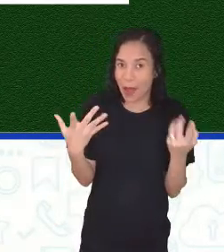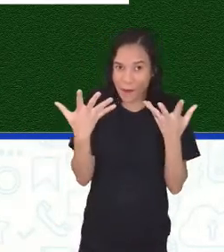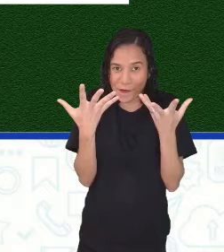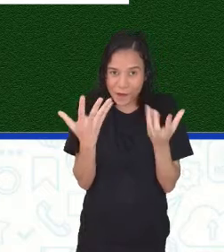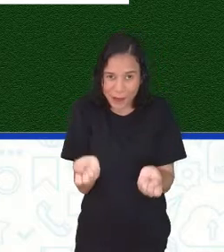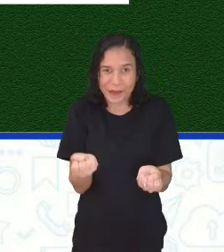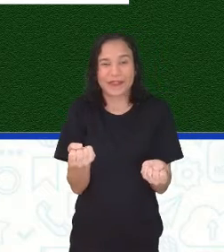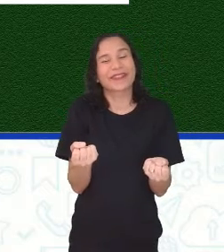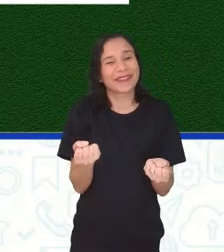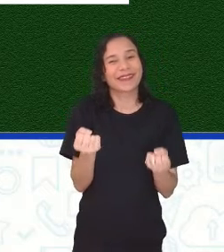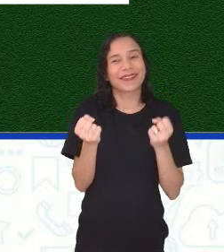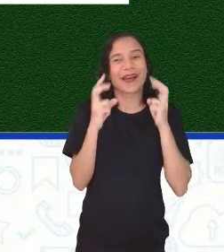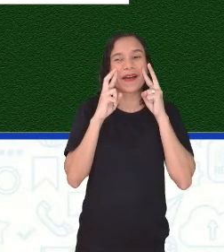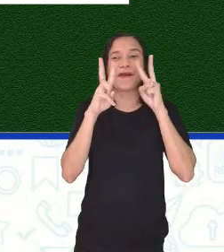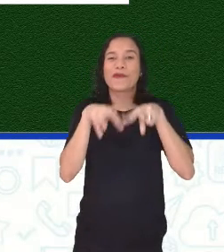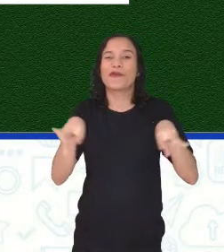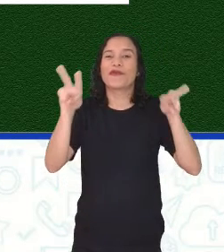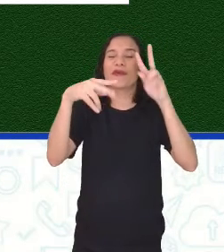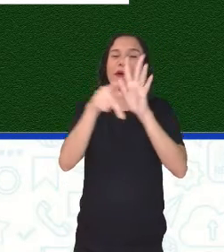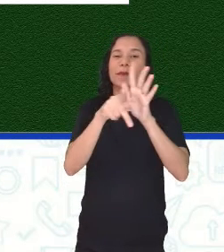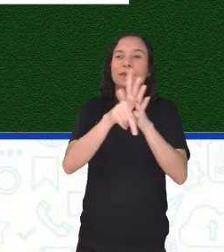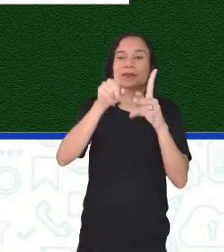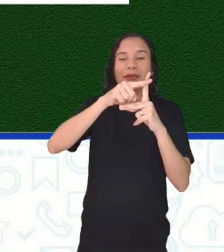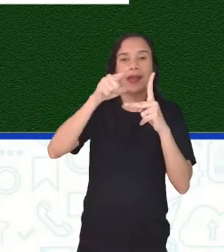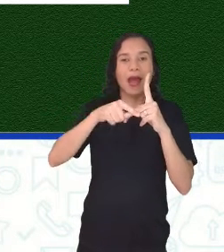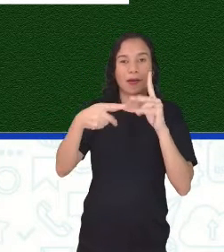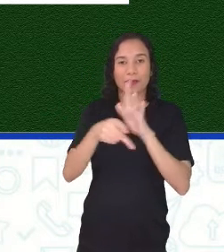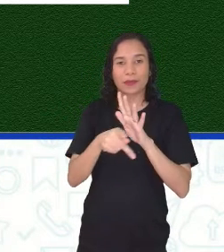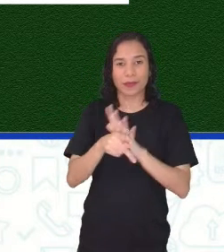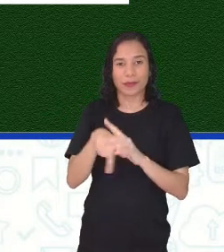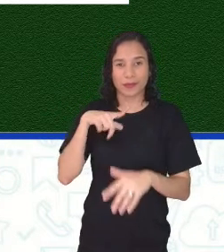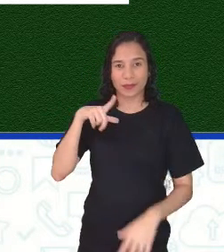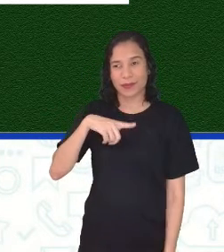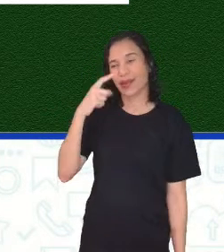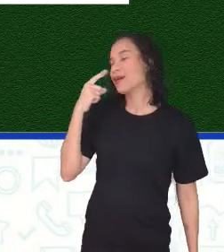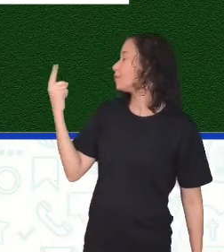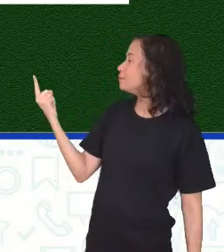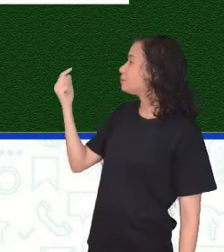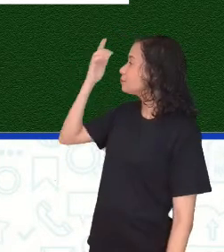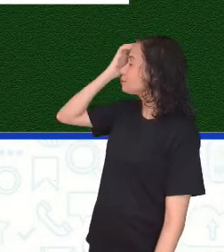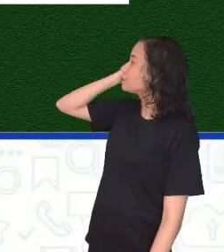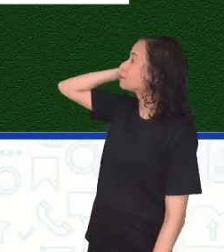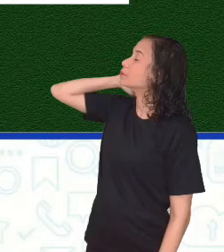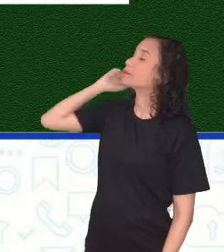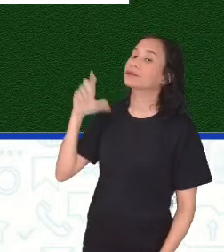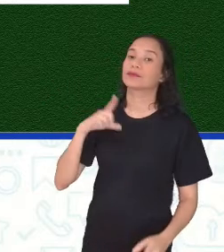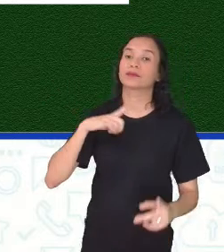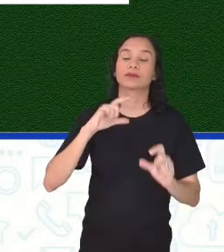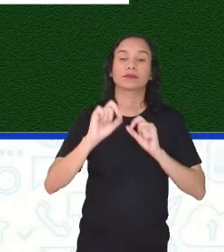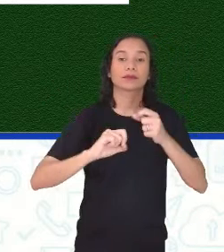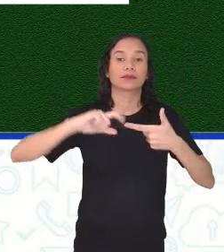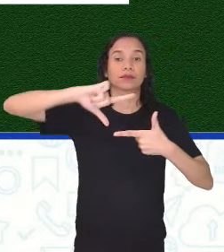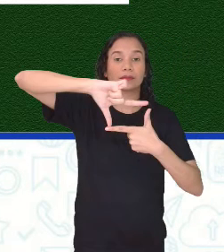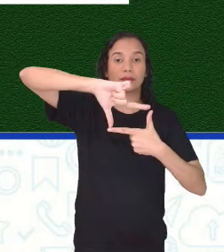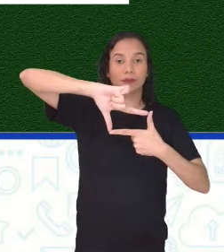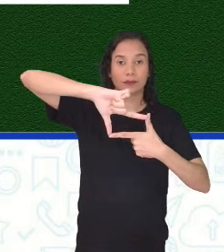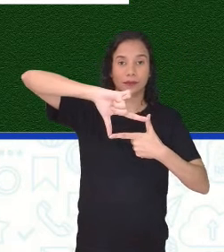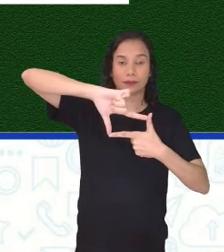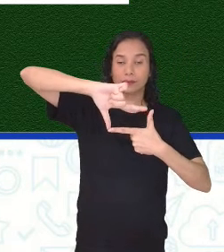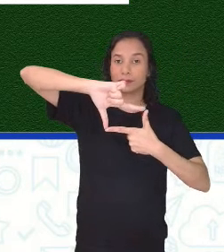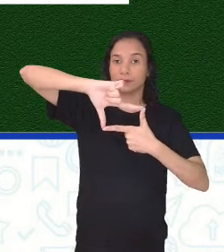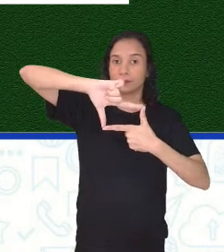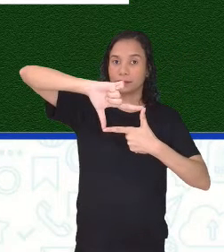vamos ver os ângulos nos polígonos. Aqui eu tenho um retângulo. Que é o retângulo,